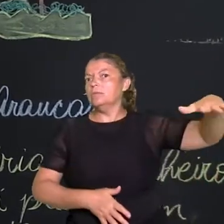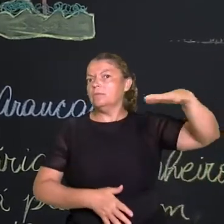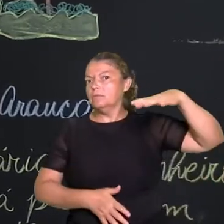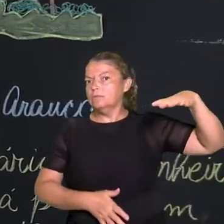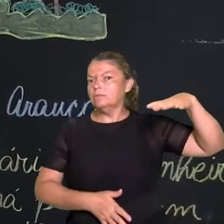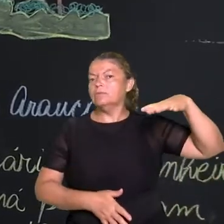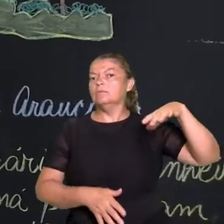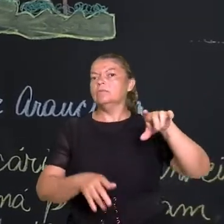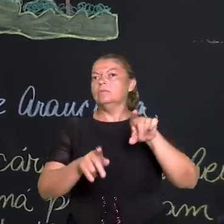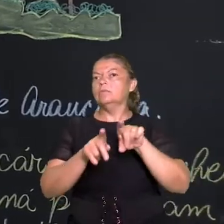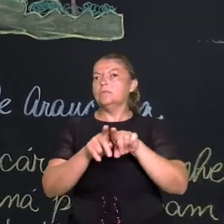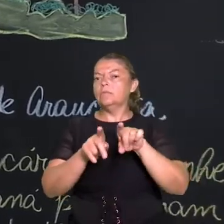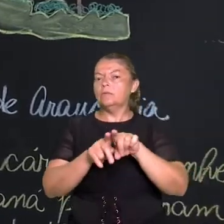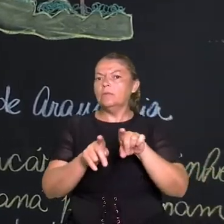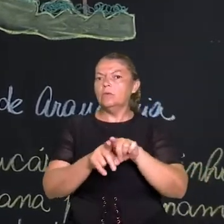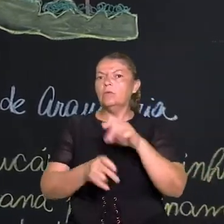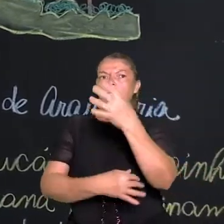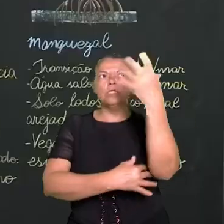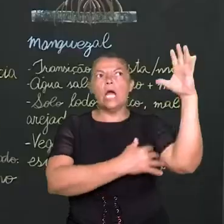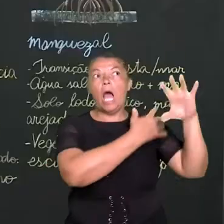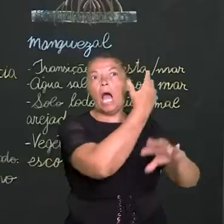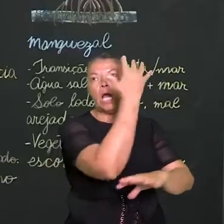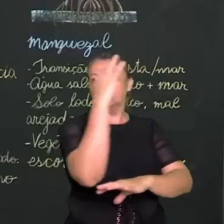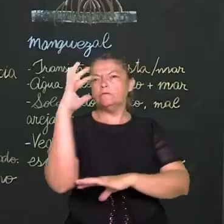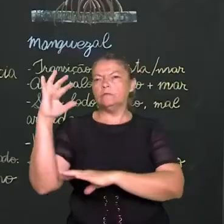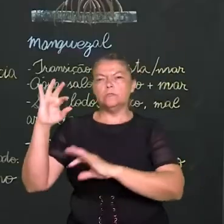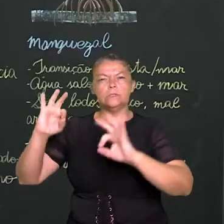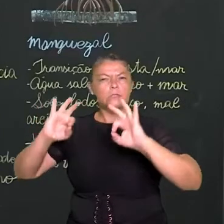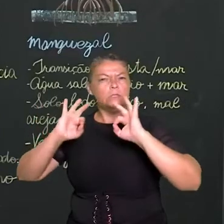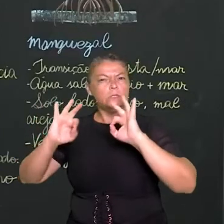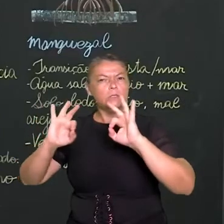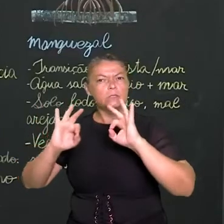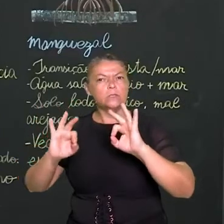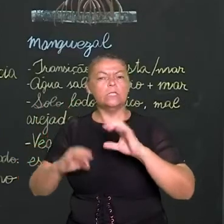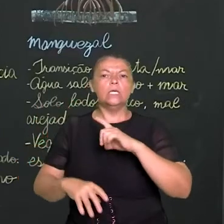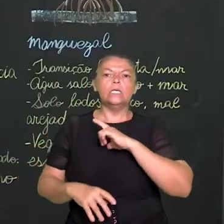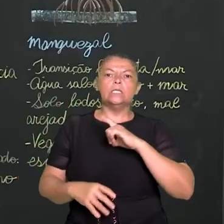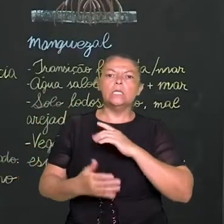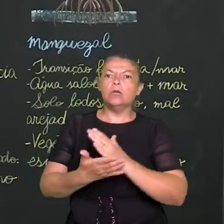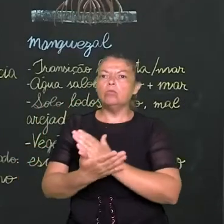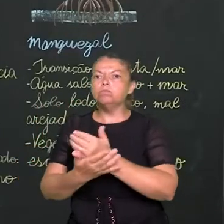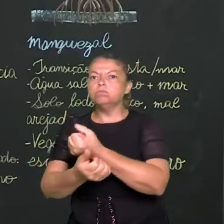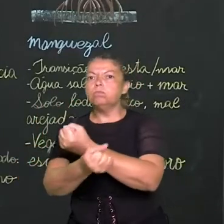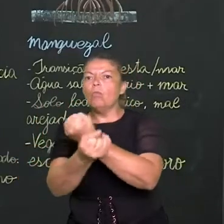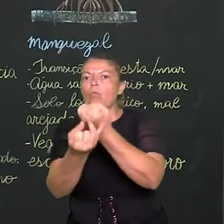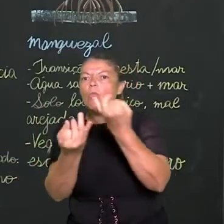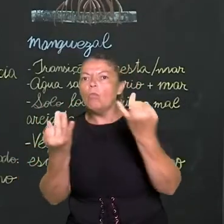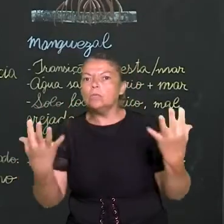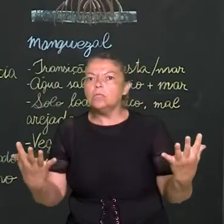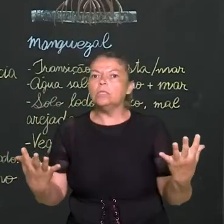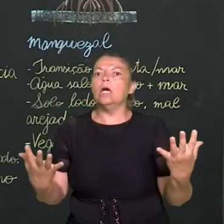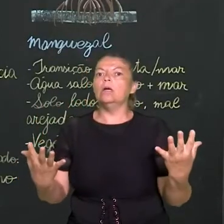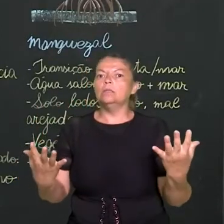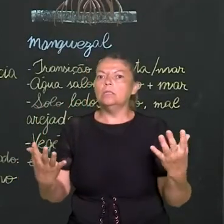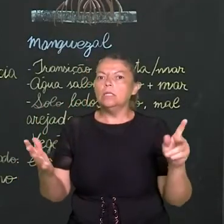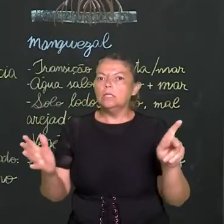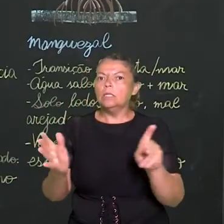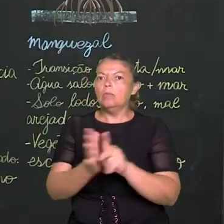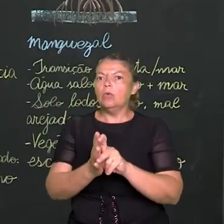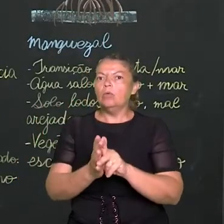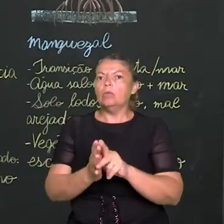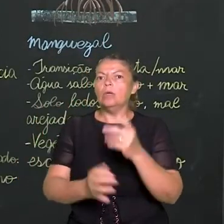eu vou ter ali, ainda, os ospermos, as árvores de grande porte, mas eu tenho uma grande quantidade dessa